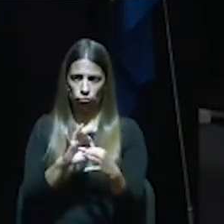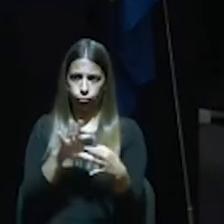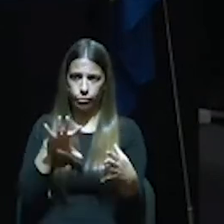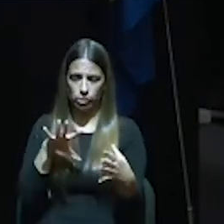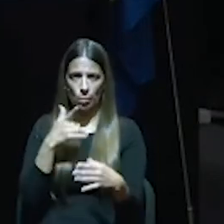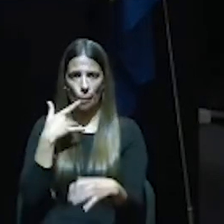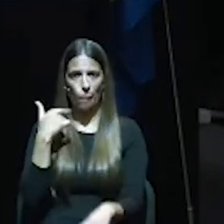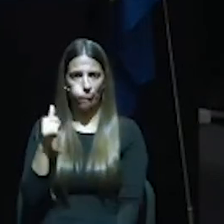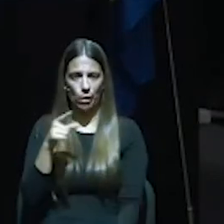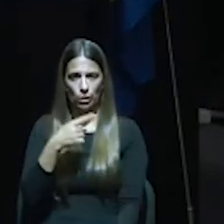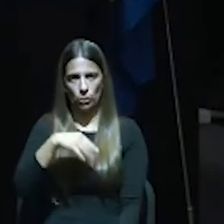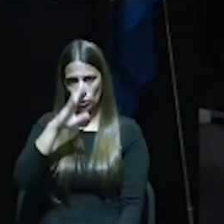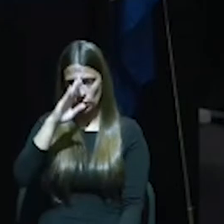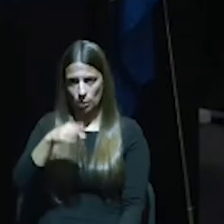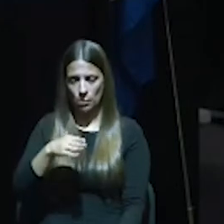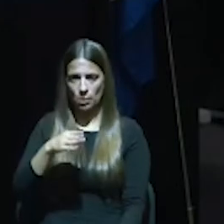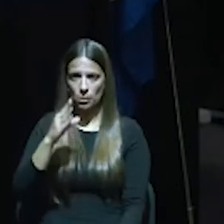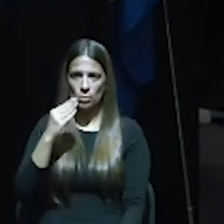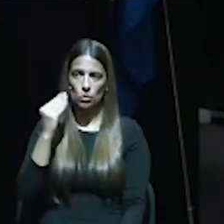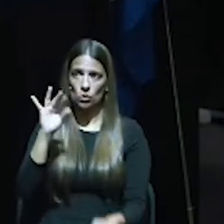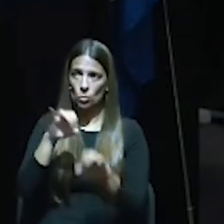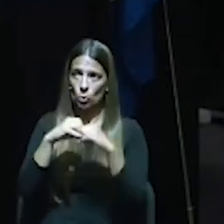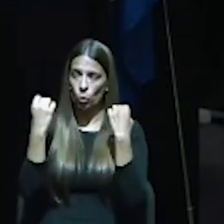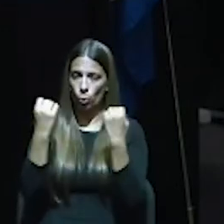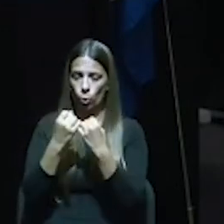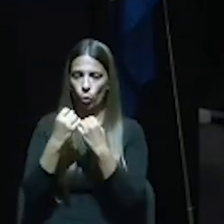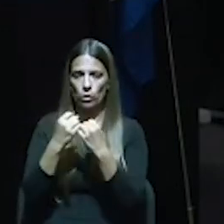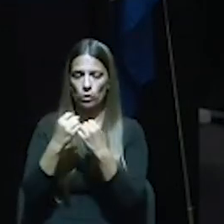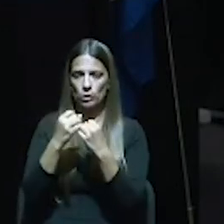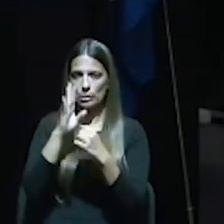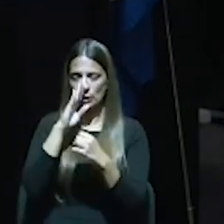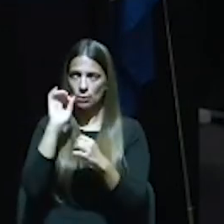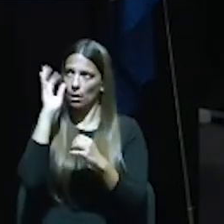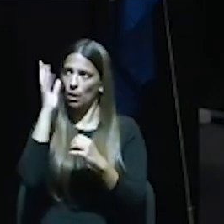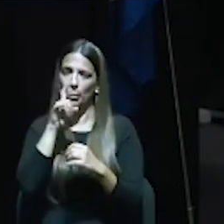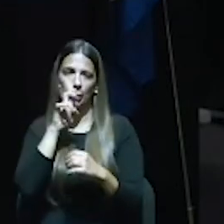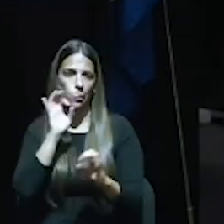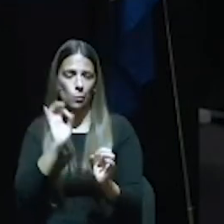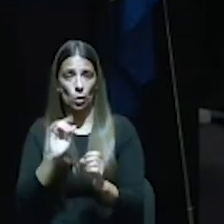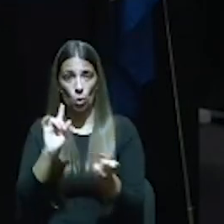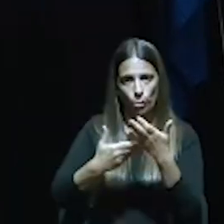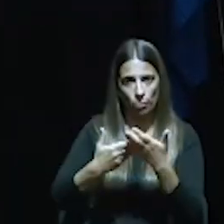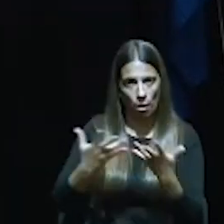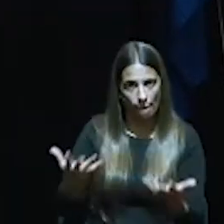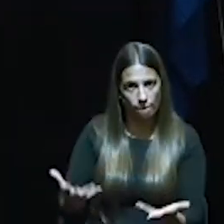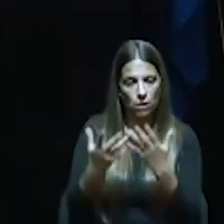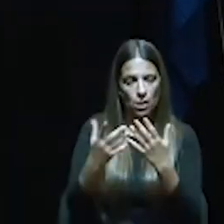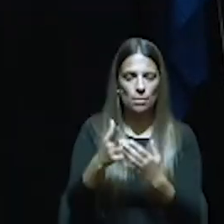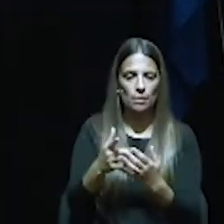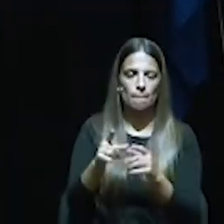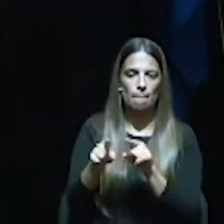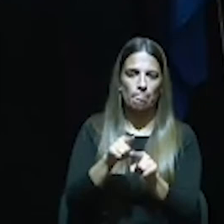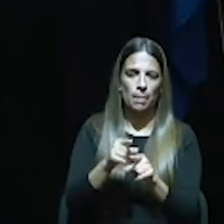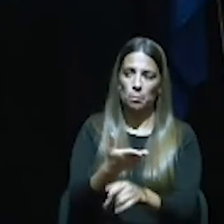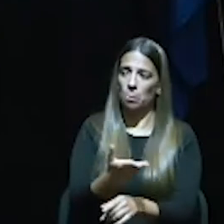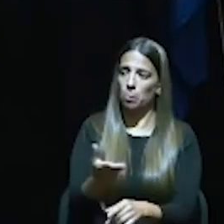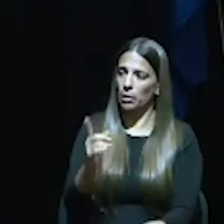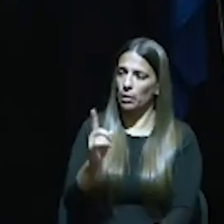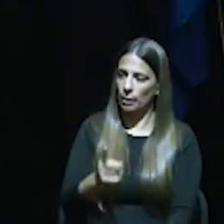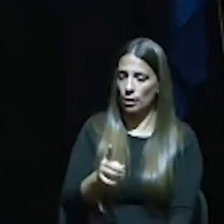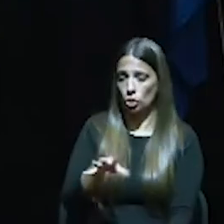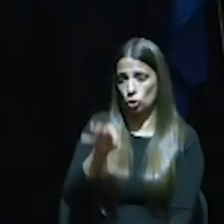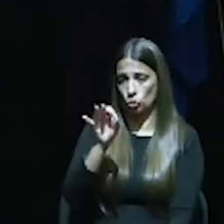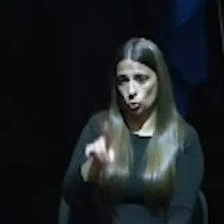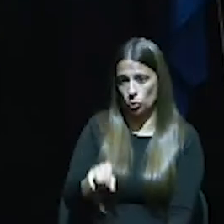Nós sabemos que não há justiça ambiental sem justiça social e sabemos que não há justiça social sem justiça ambiental. E fazer política é fazer escolhas.